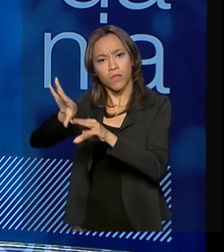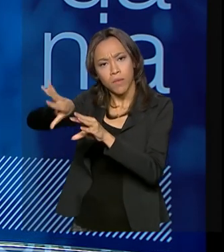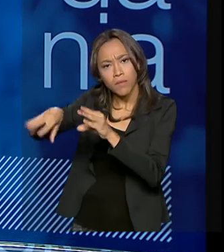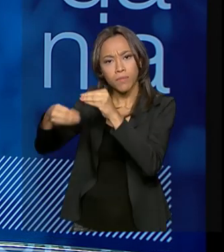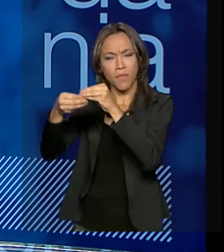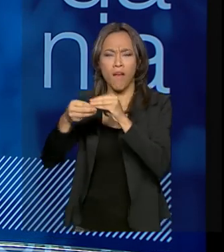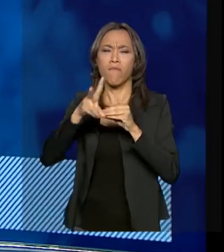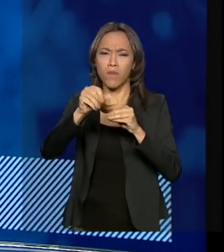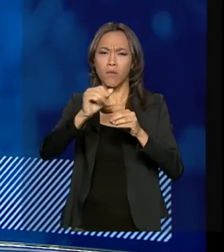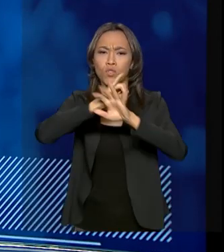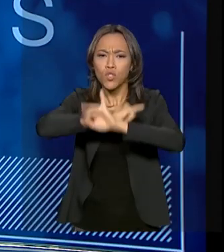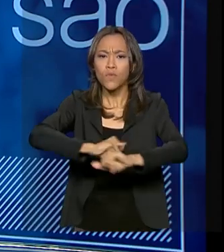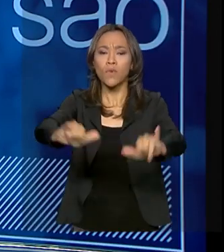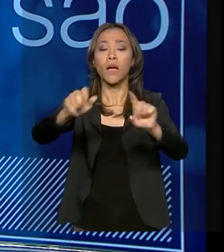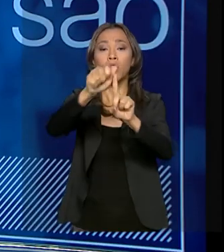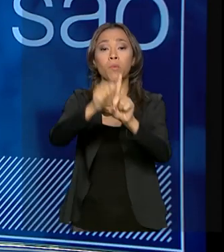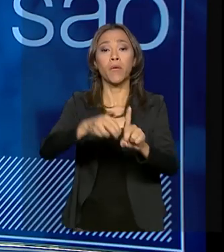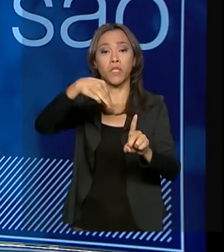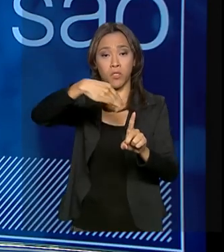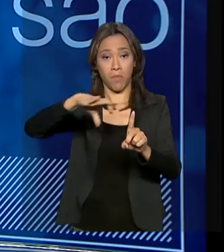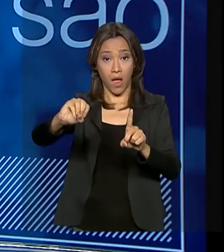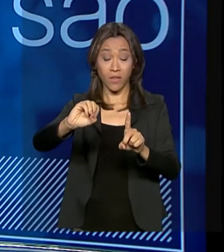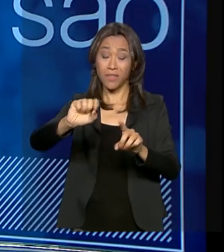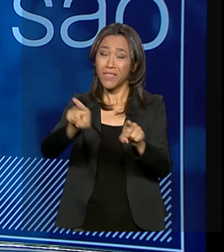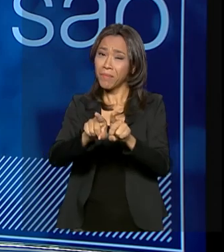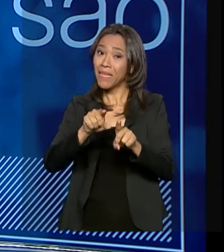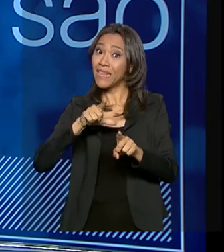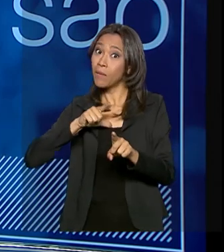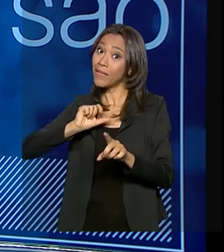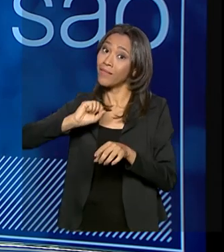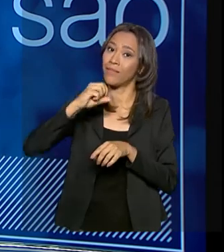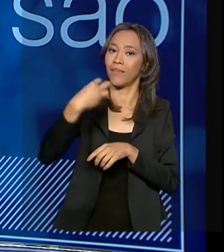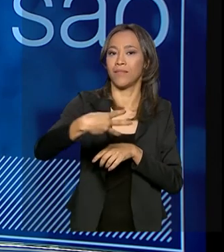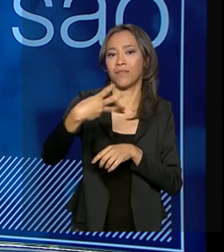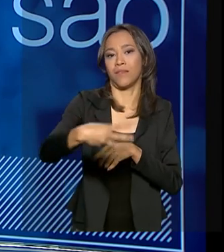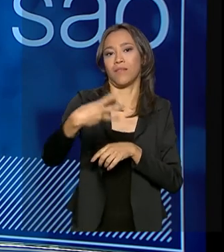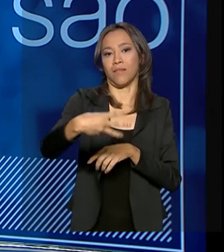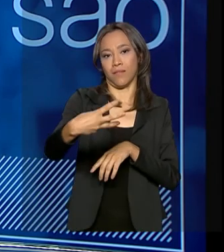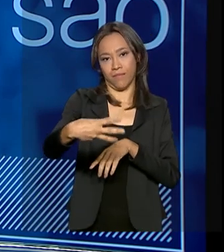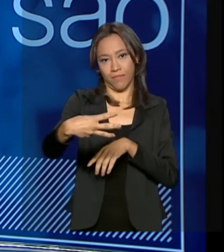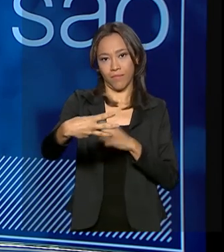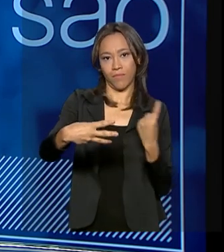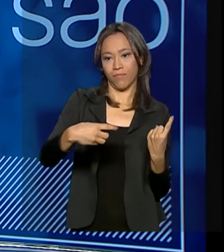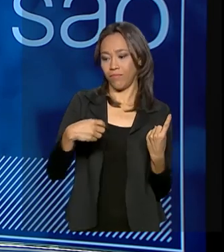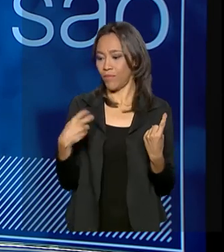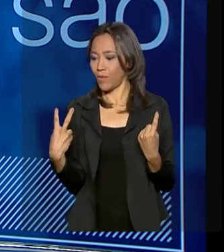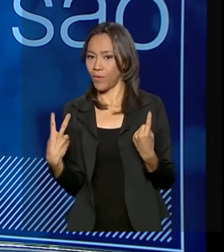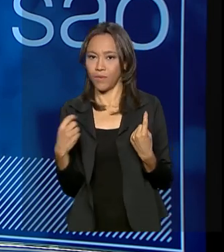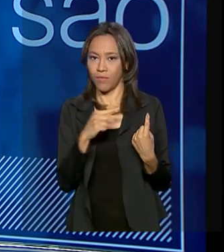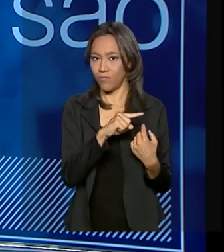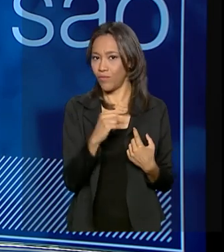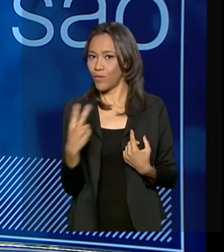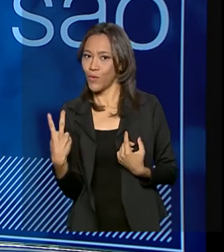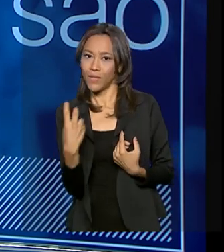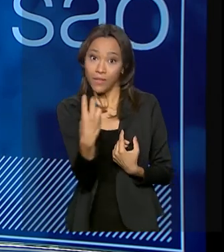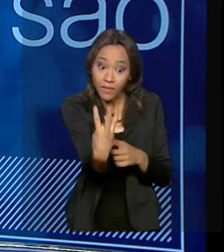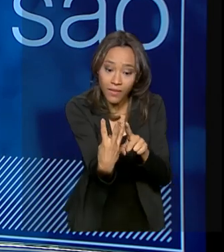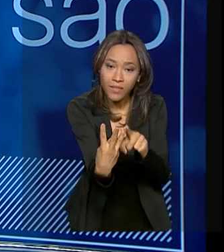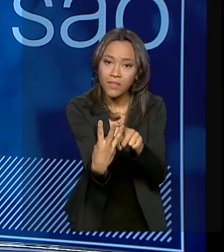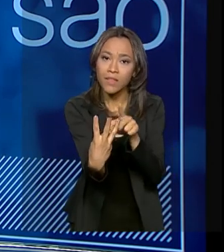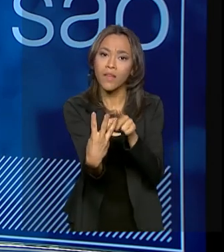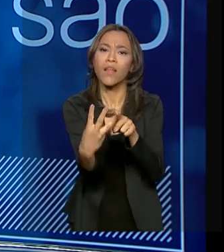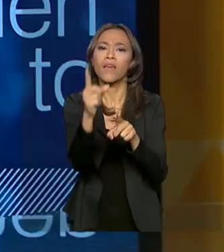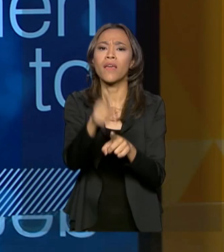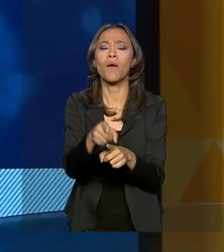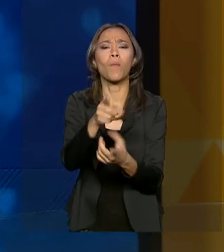de 2020 uma terceira possibilidade, que é sem nenhuma correção, ou seja, o que a gente chama de taxa